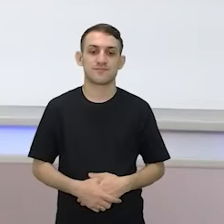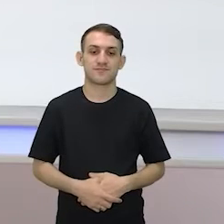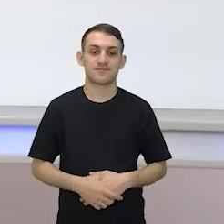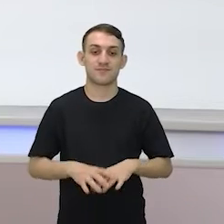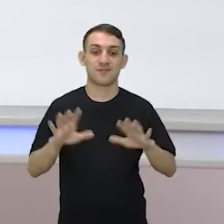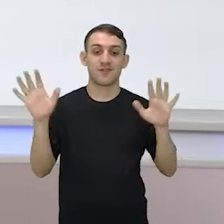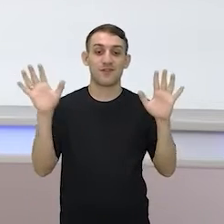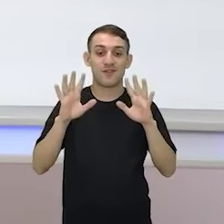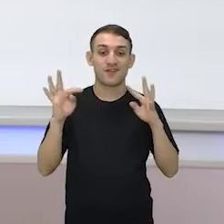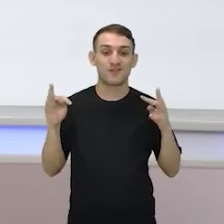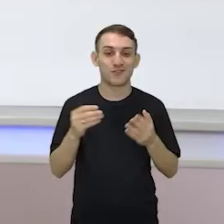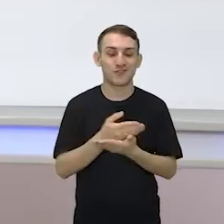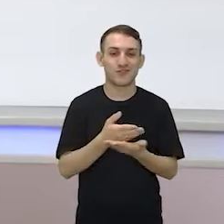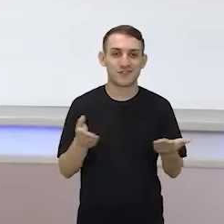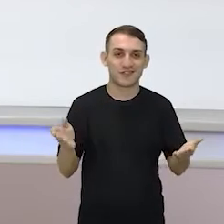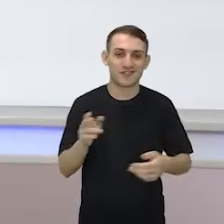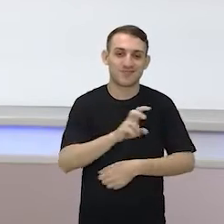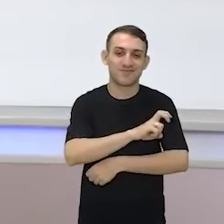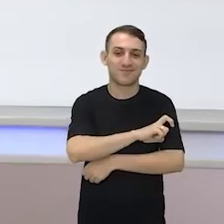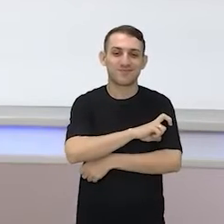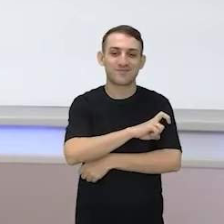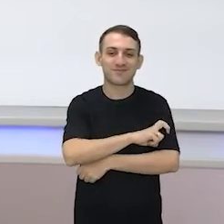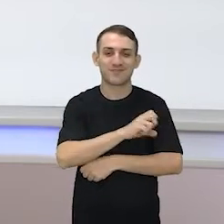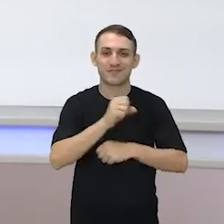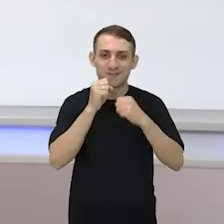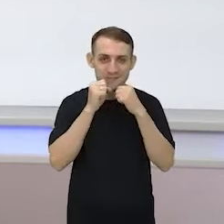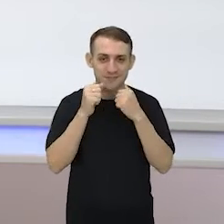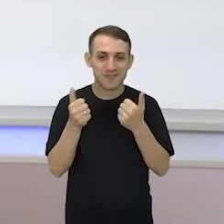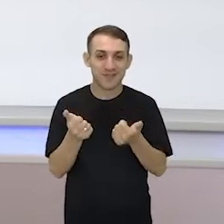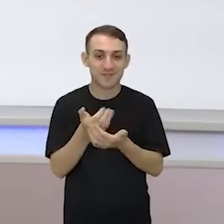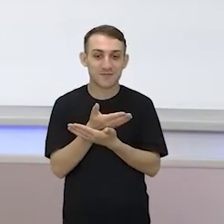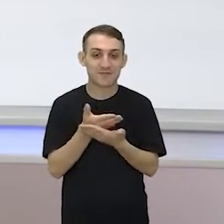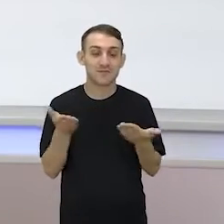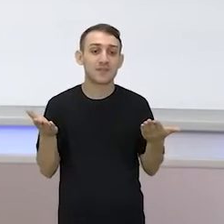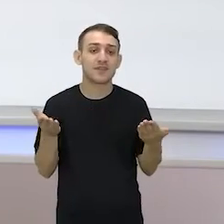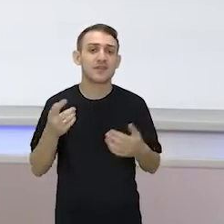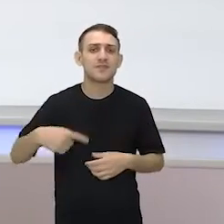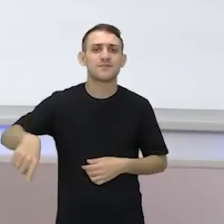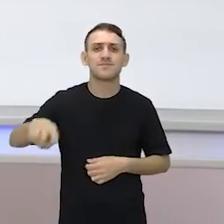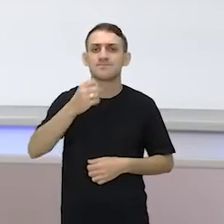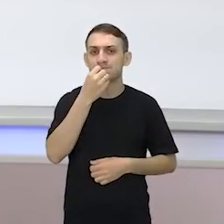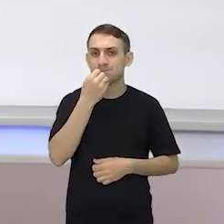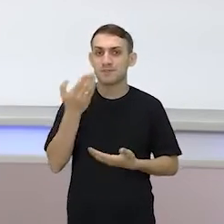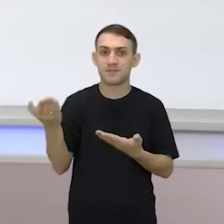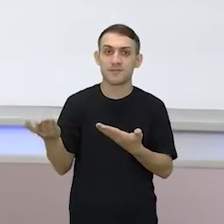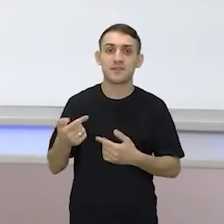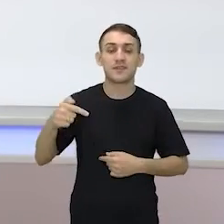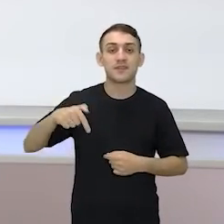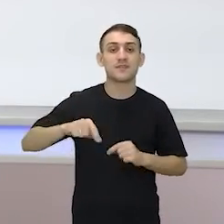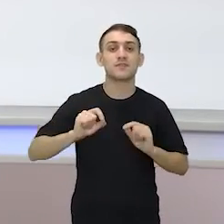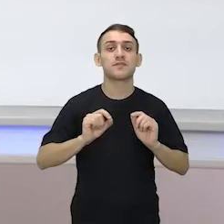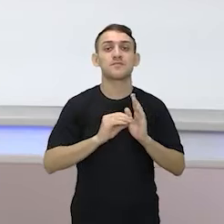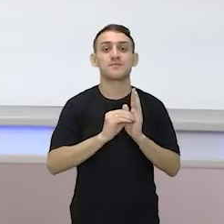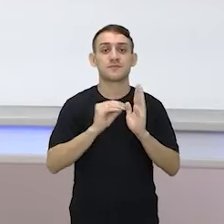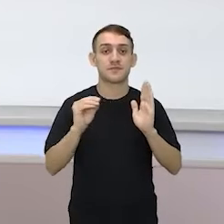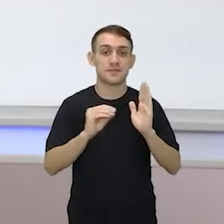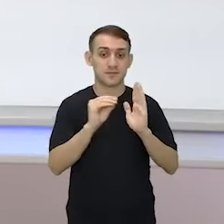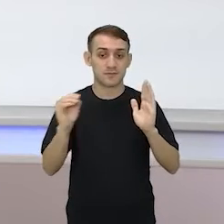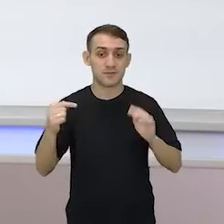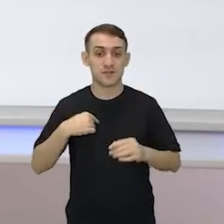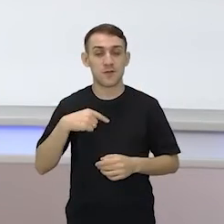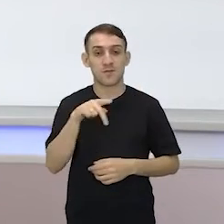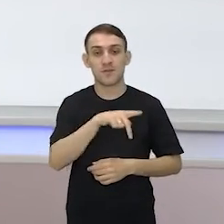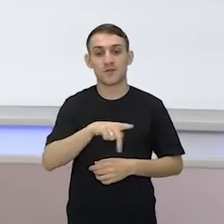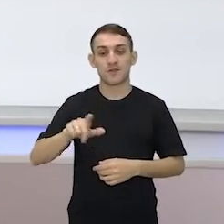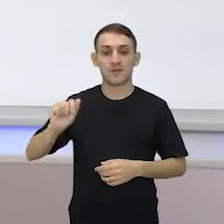Olá turminha do quinto ano, tudo bem aí com vocês? Vocês são todos muito bem-vindos ao Centro de Mídias. Eu sou